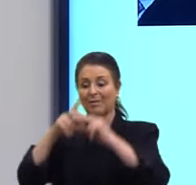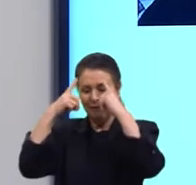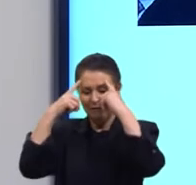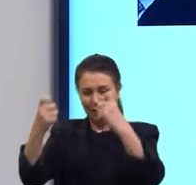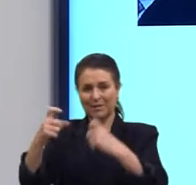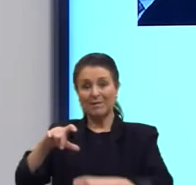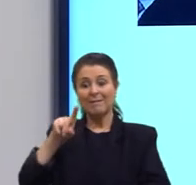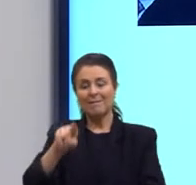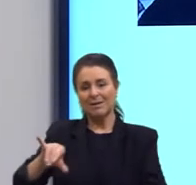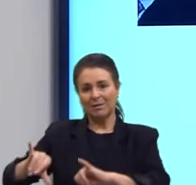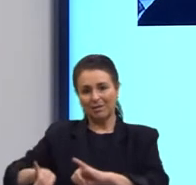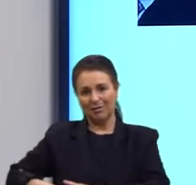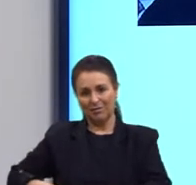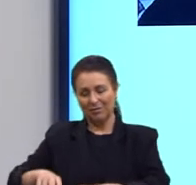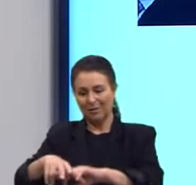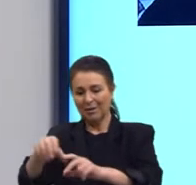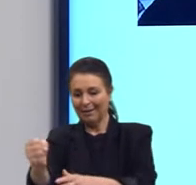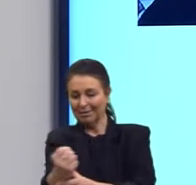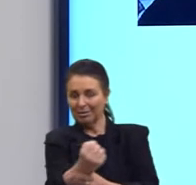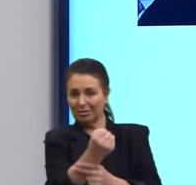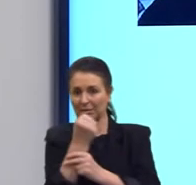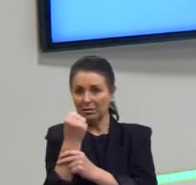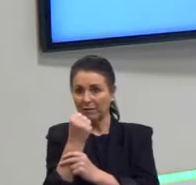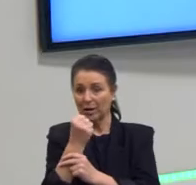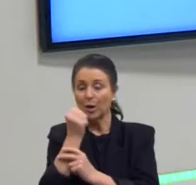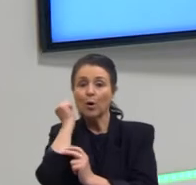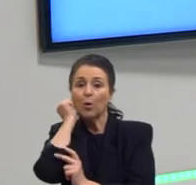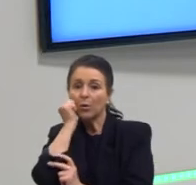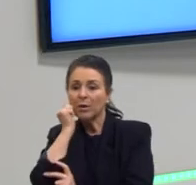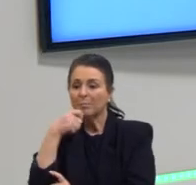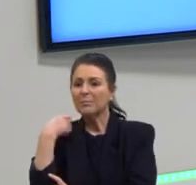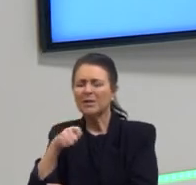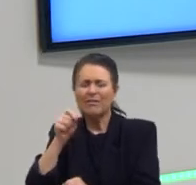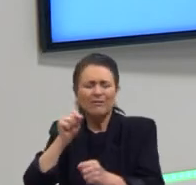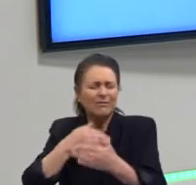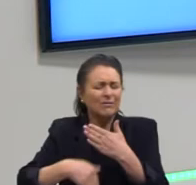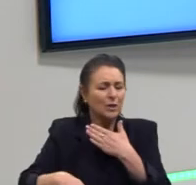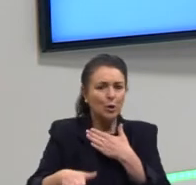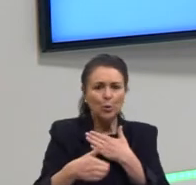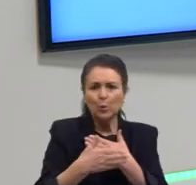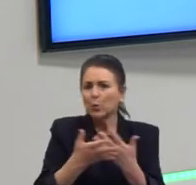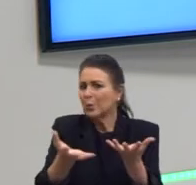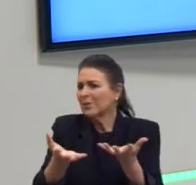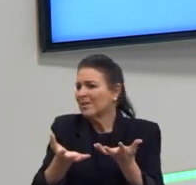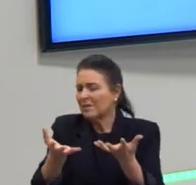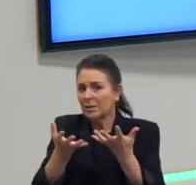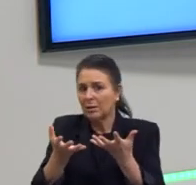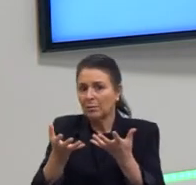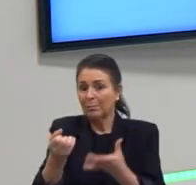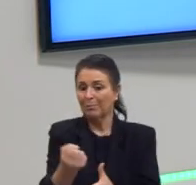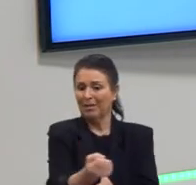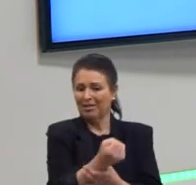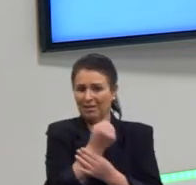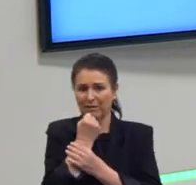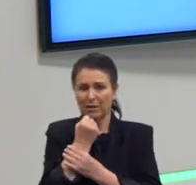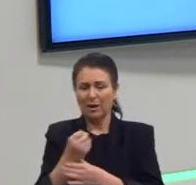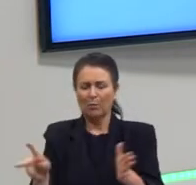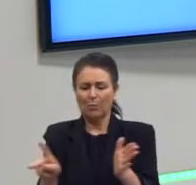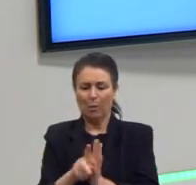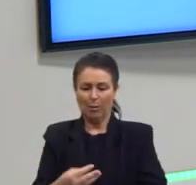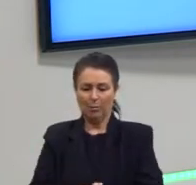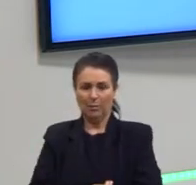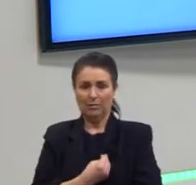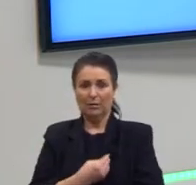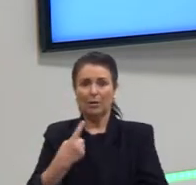e ele vai defender então que os negros deveriam fazer tudo ao seu alcance para se defender e como eles eram